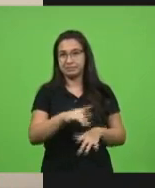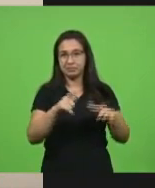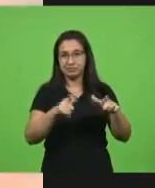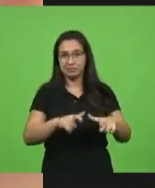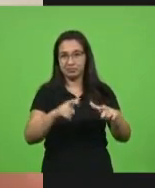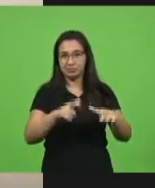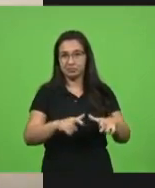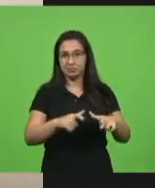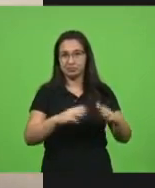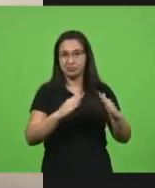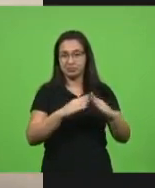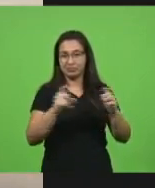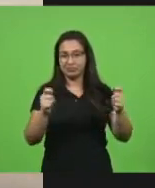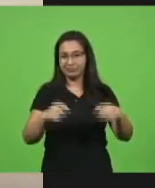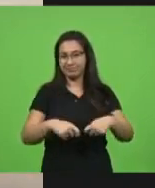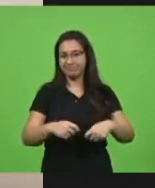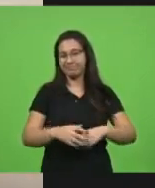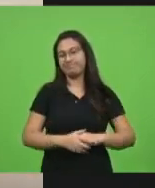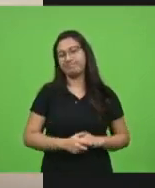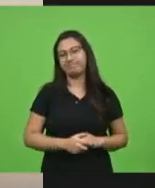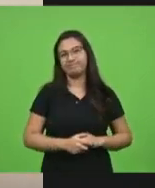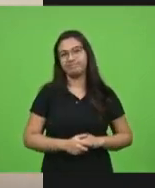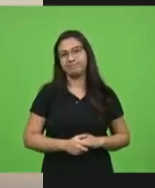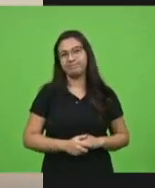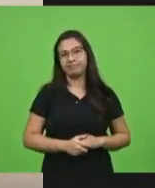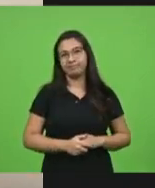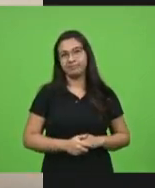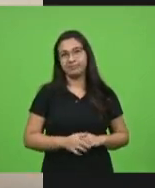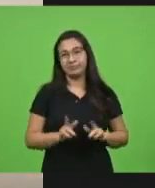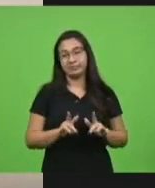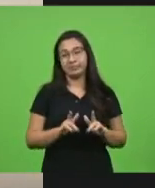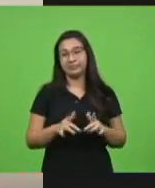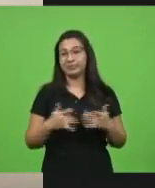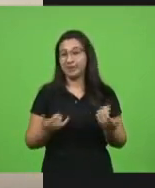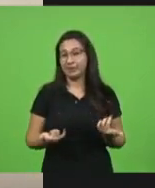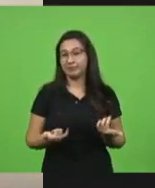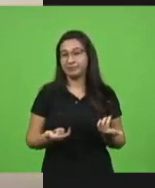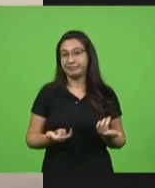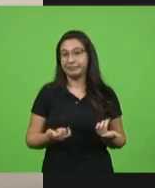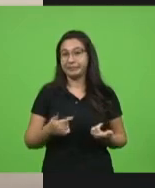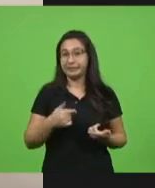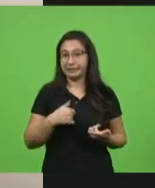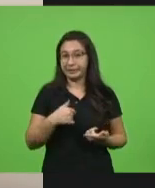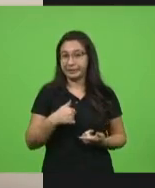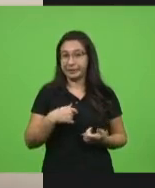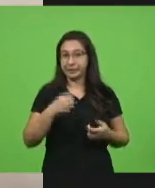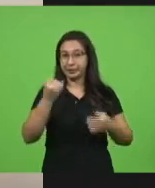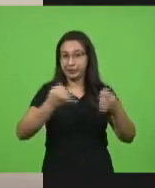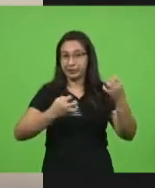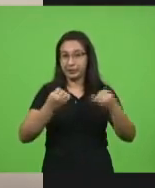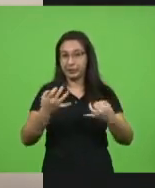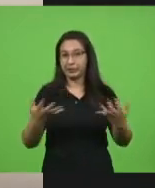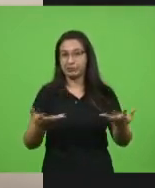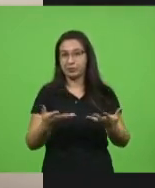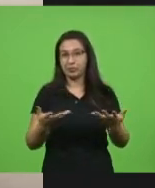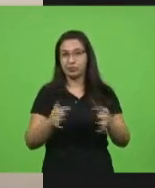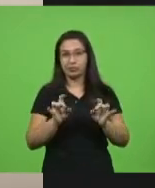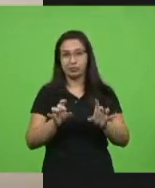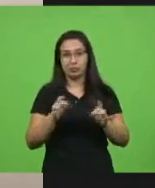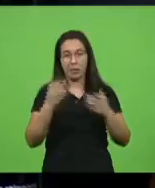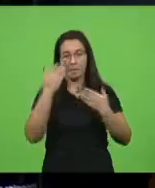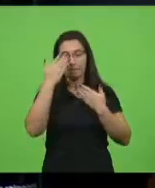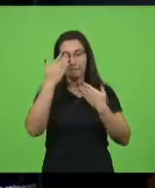morar. Então, nesse sentido, a minha manifestação nesse dia de hoje. Obrigado, senhor presidente.